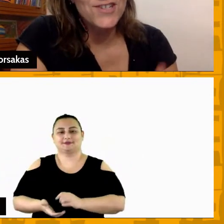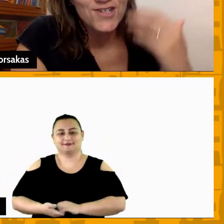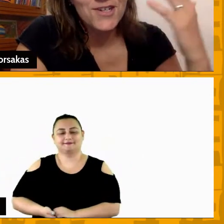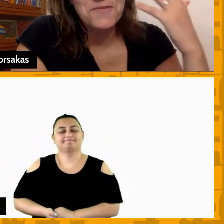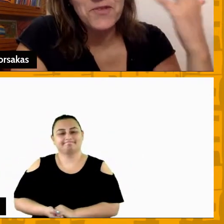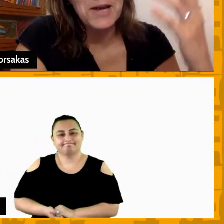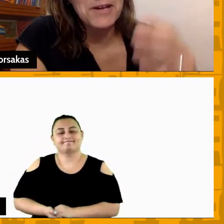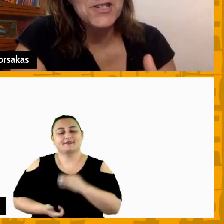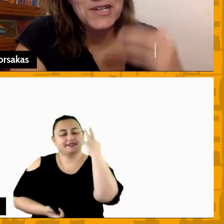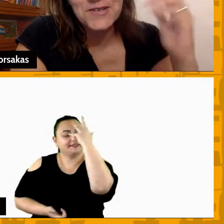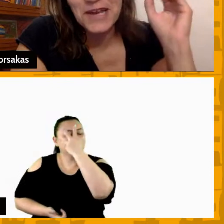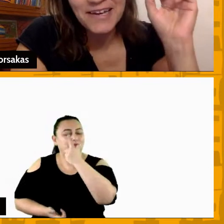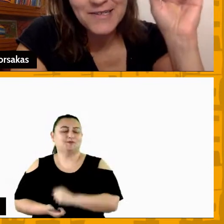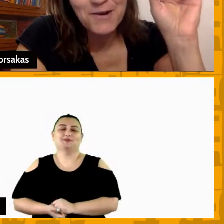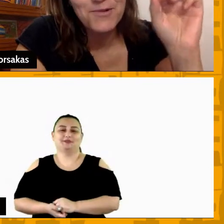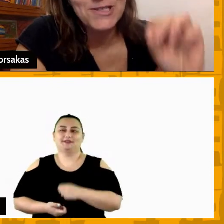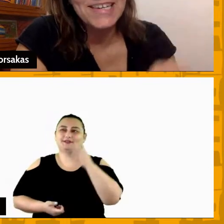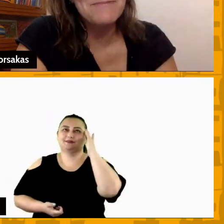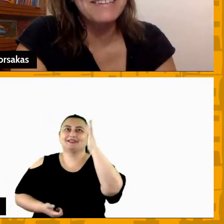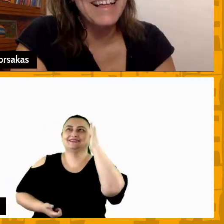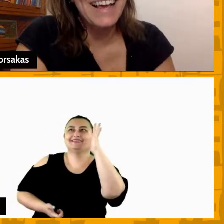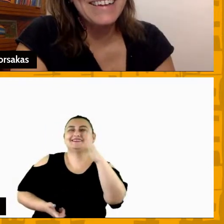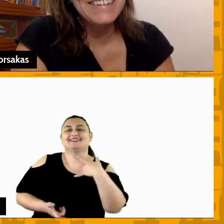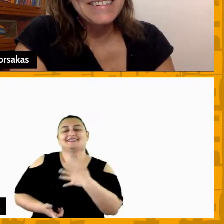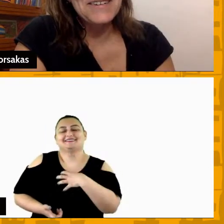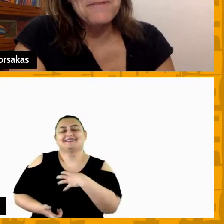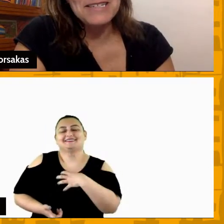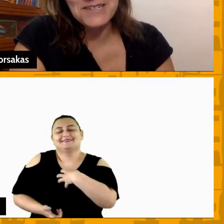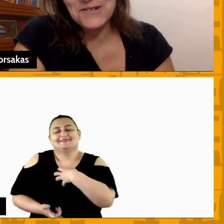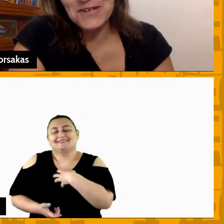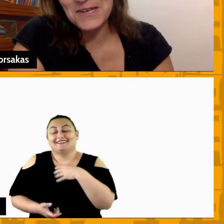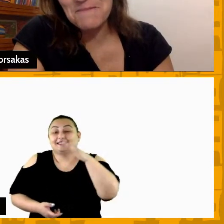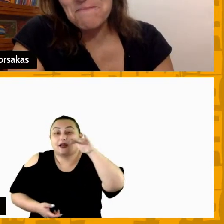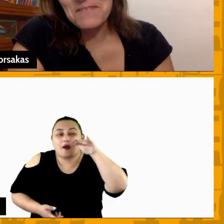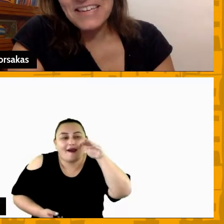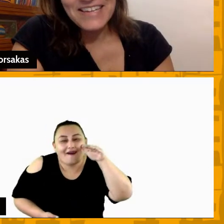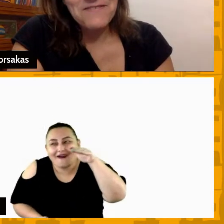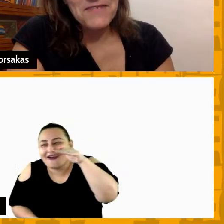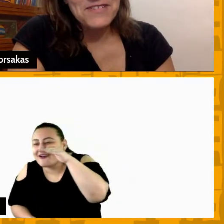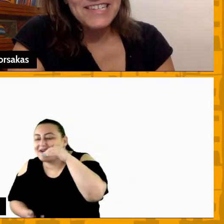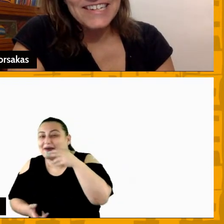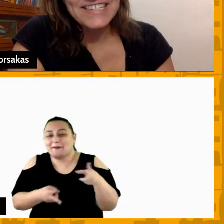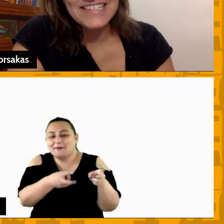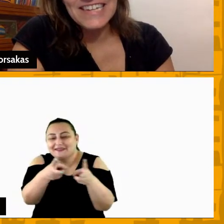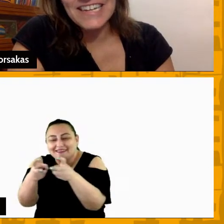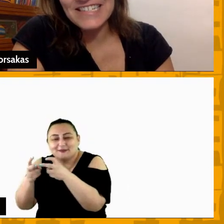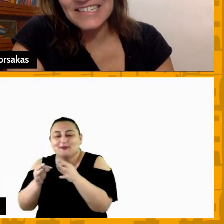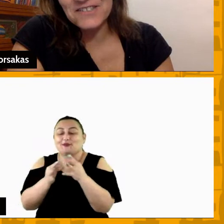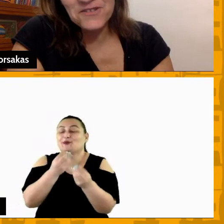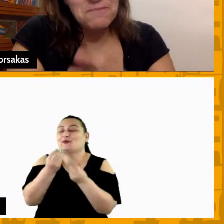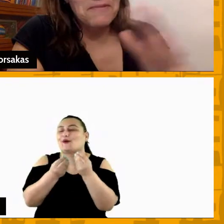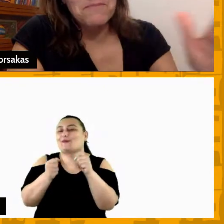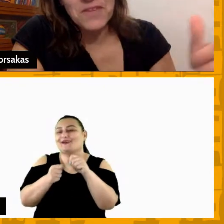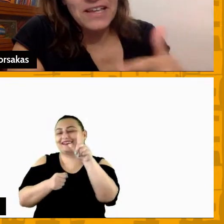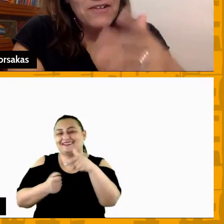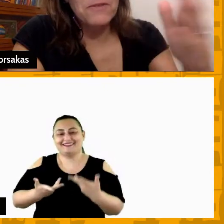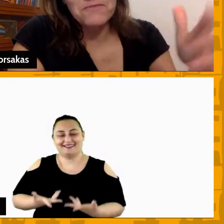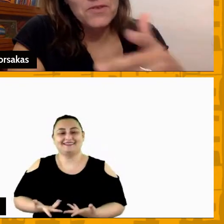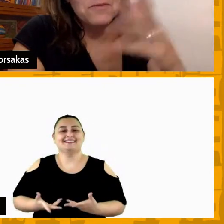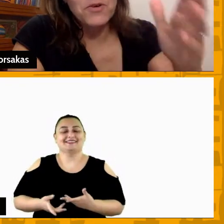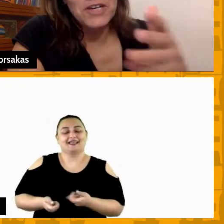bonito de ver a gente ficar imaginando que eu tenho uma mosquinha para estar lá no bastidor e ver vocês gerenciando